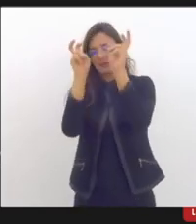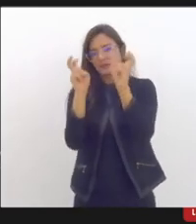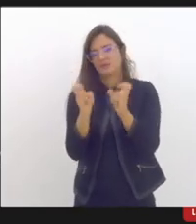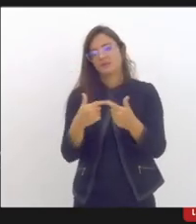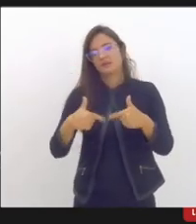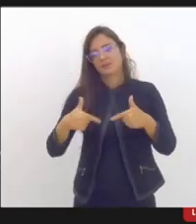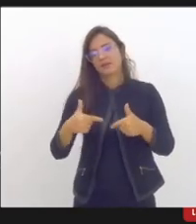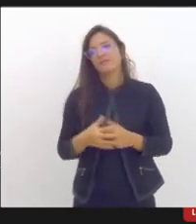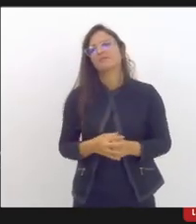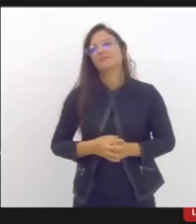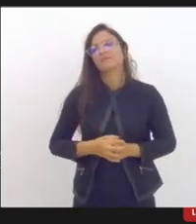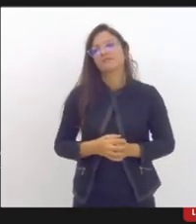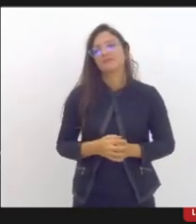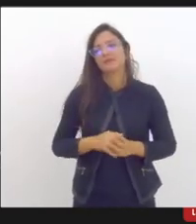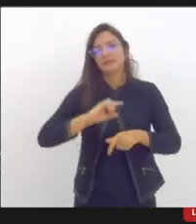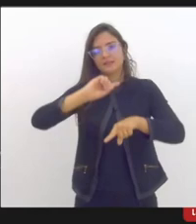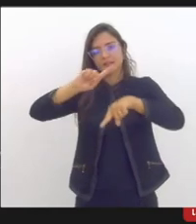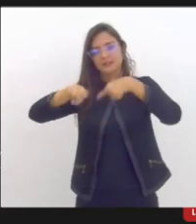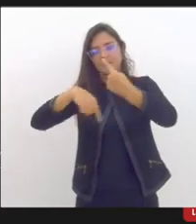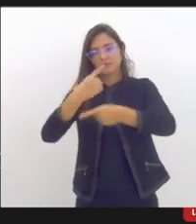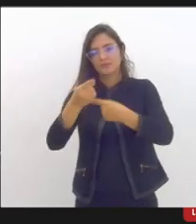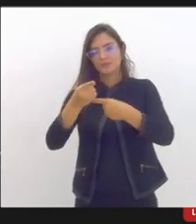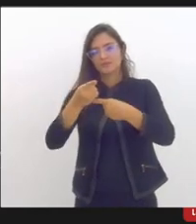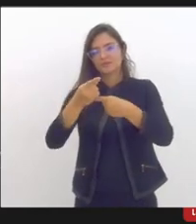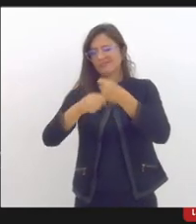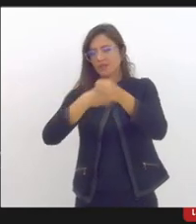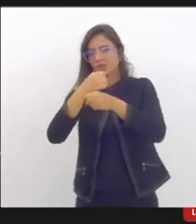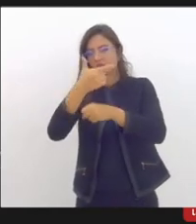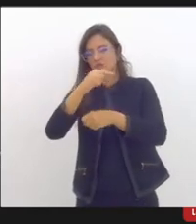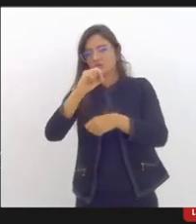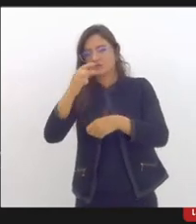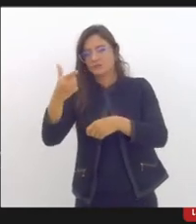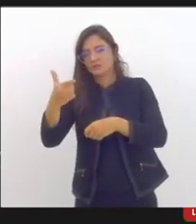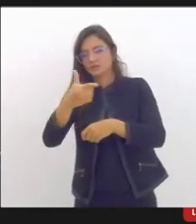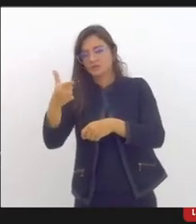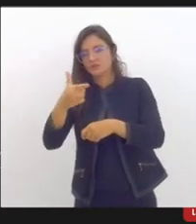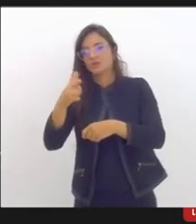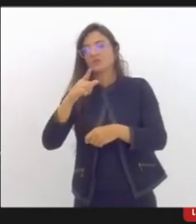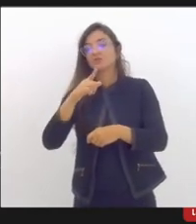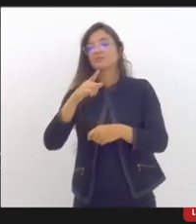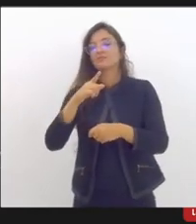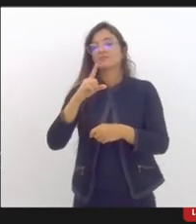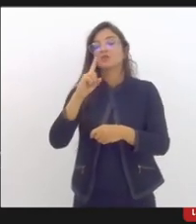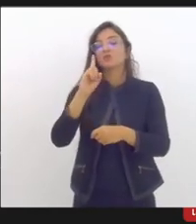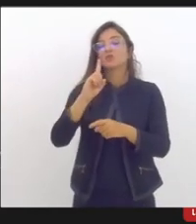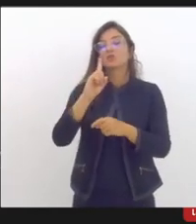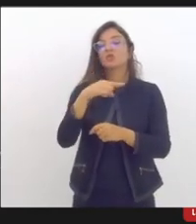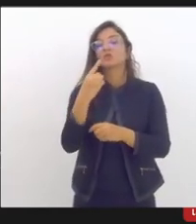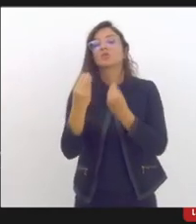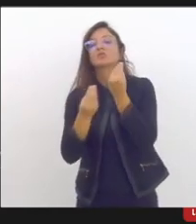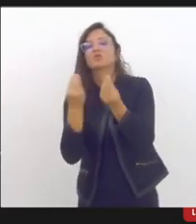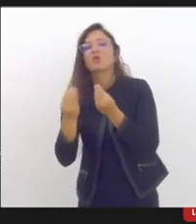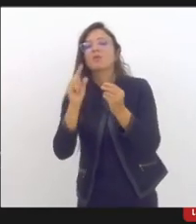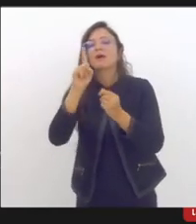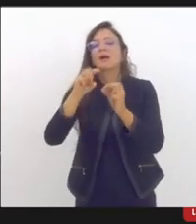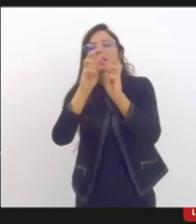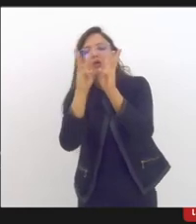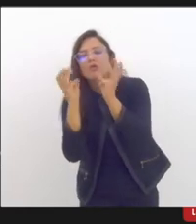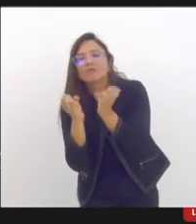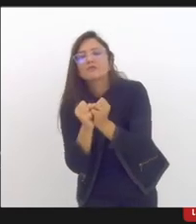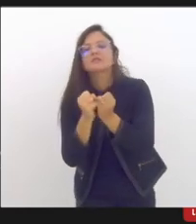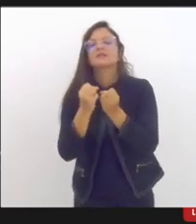2022, e aí já em 2022, né? No primeiro semestre, a gente trabalhou oficinas sobre relações